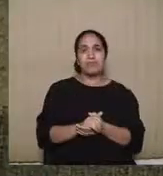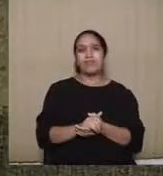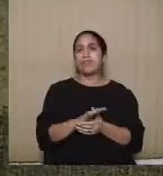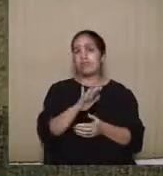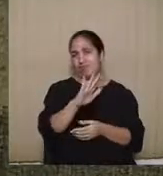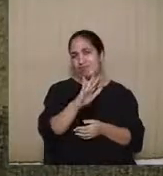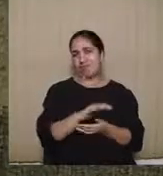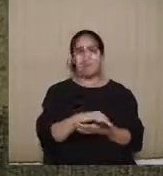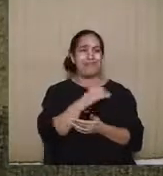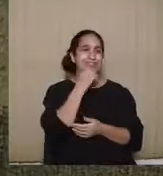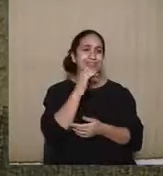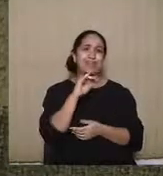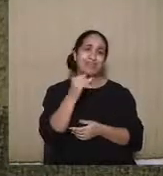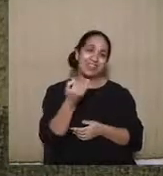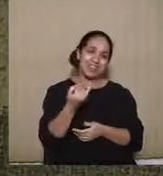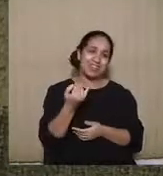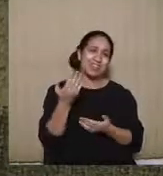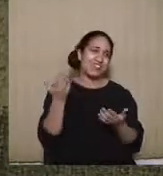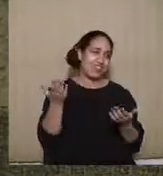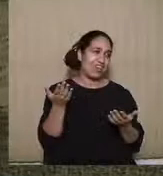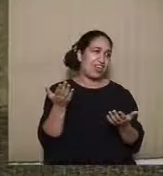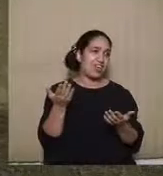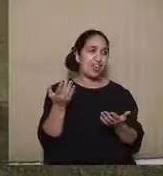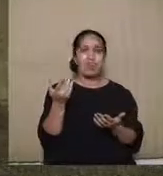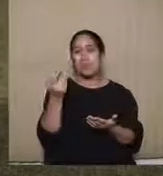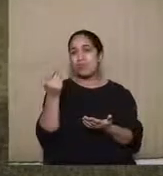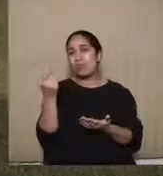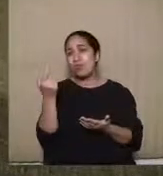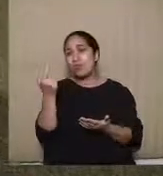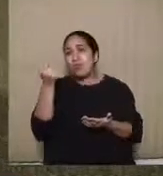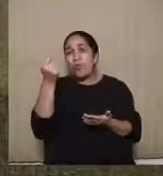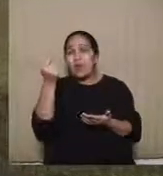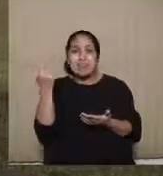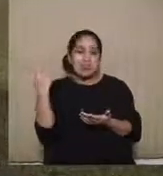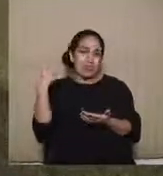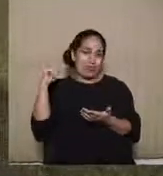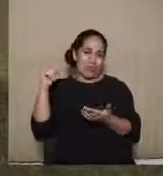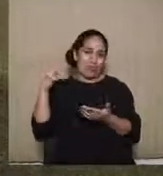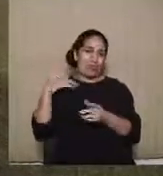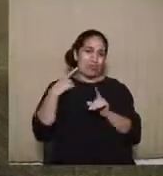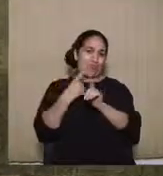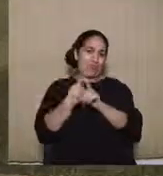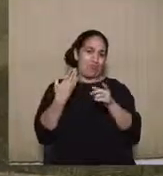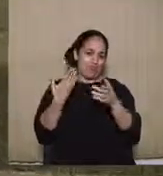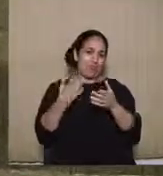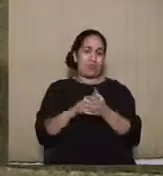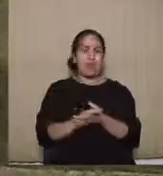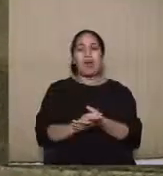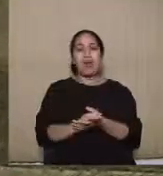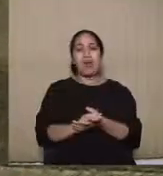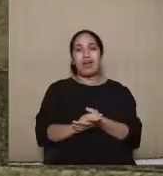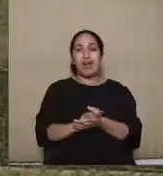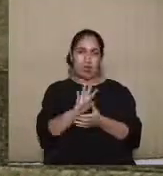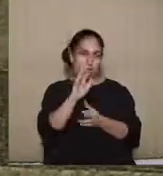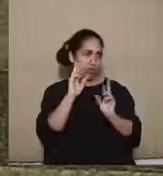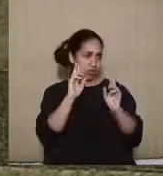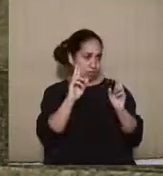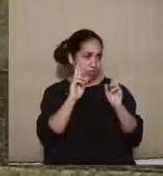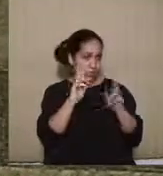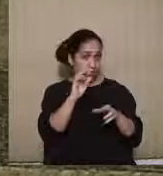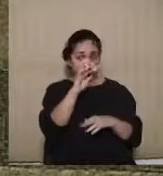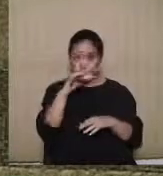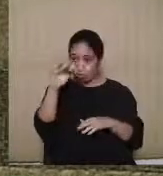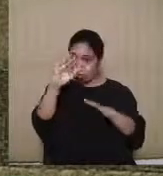Aproveitar a oportunidade que a gente já está no penúltimo encontro para registrar com respeito a todas as